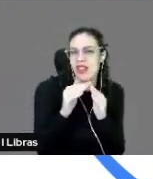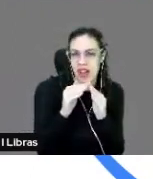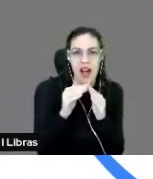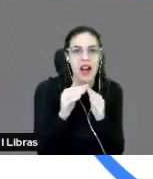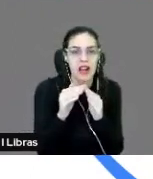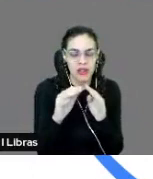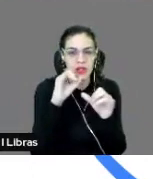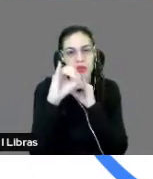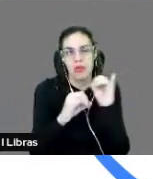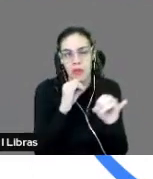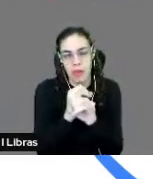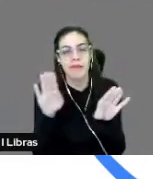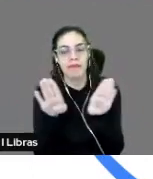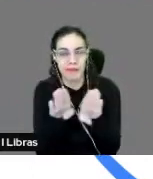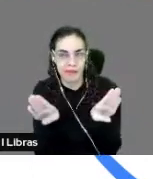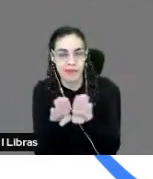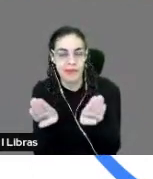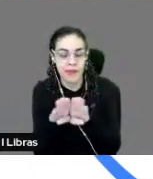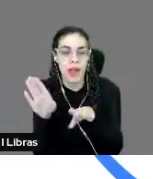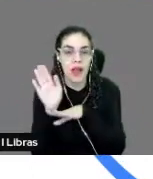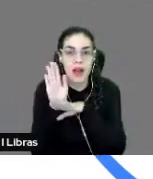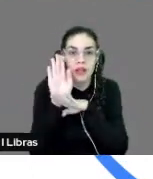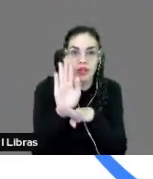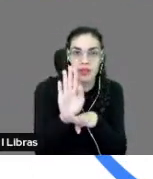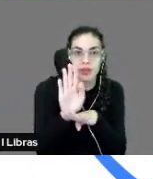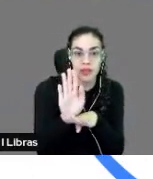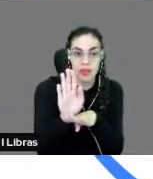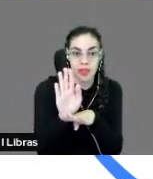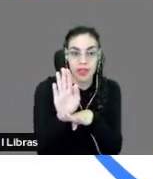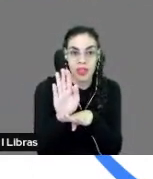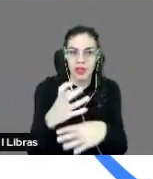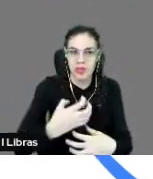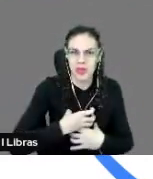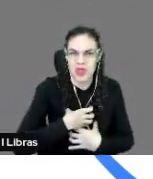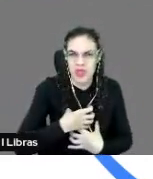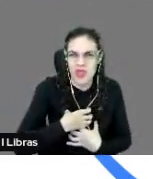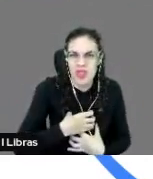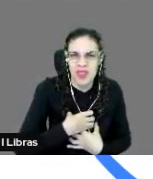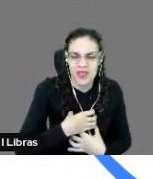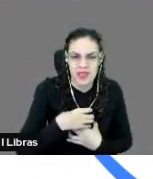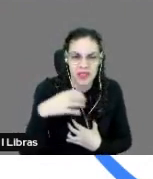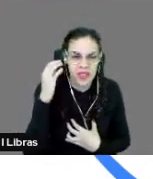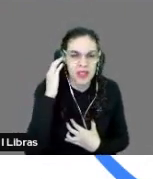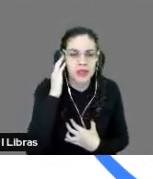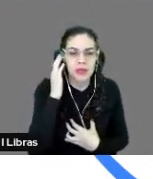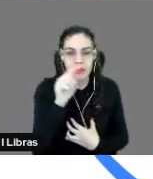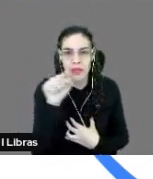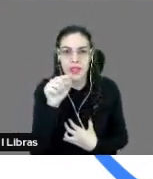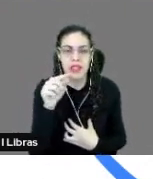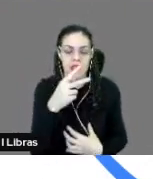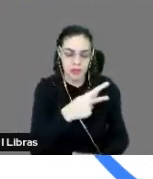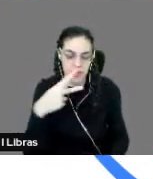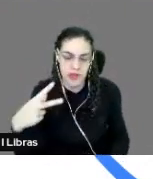no online, apoiando também e dando uma motivação, um estímulo para vocês, educadores, estarem